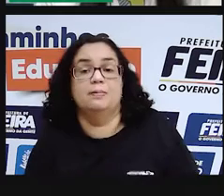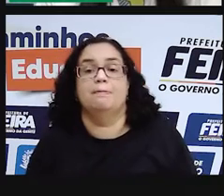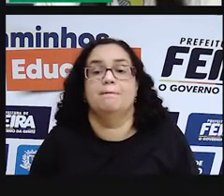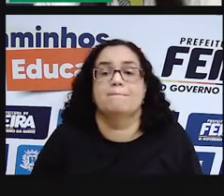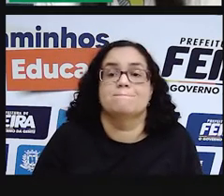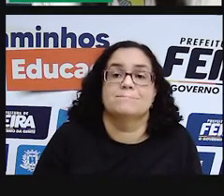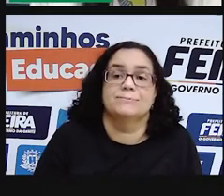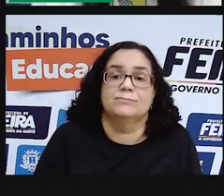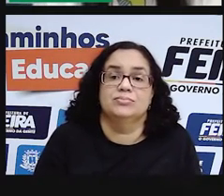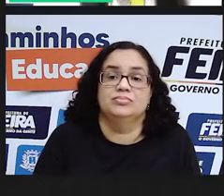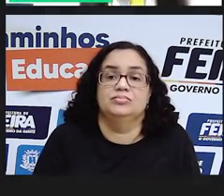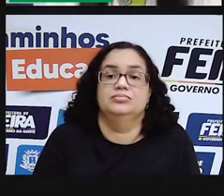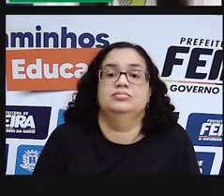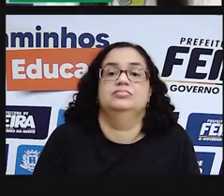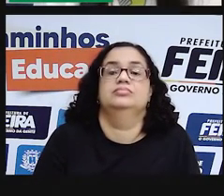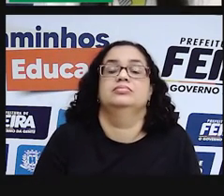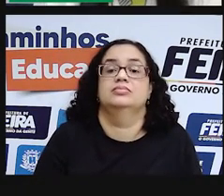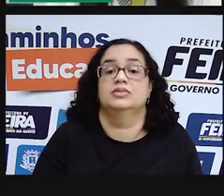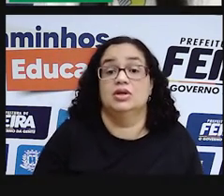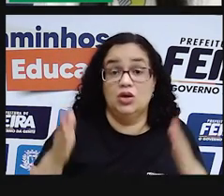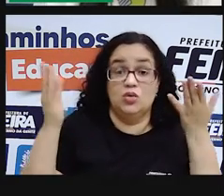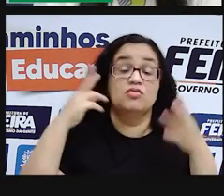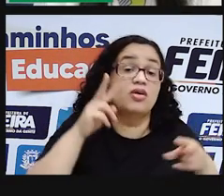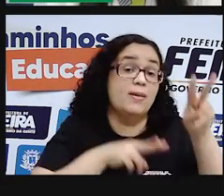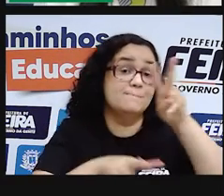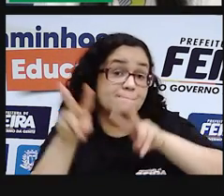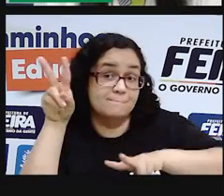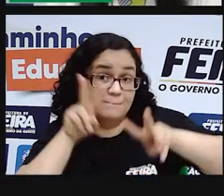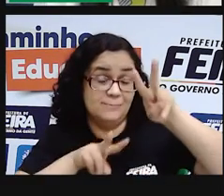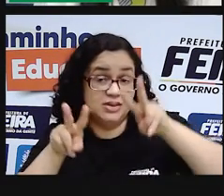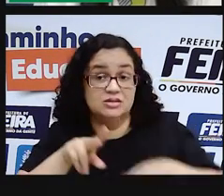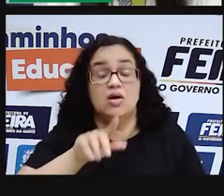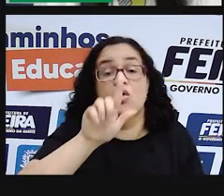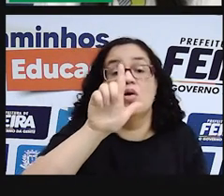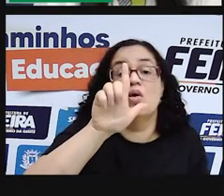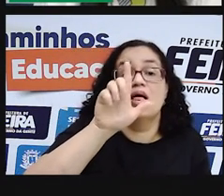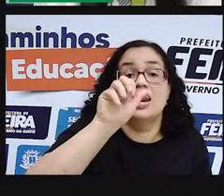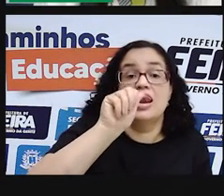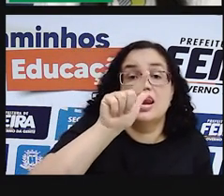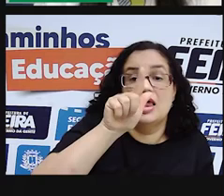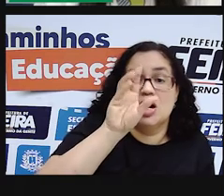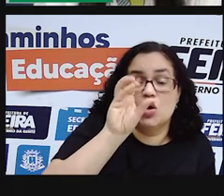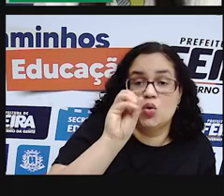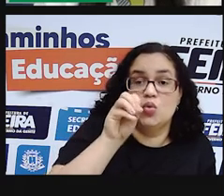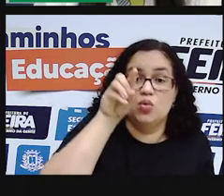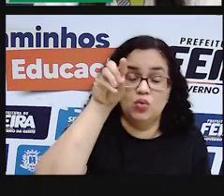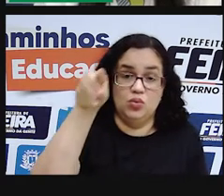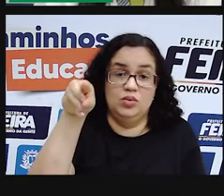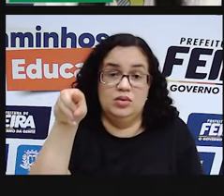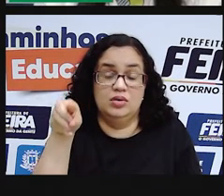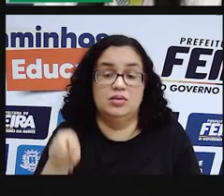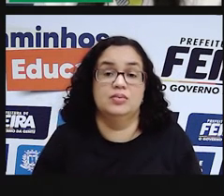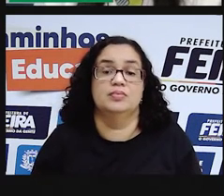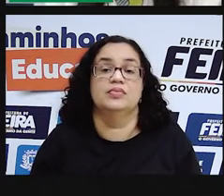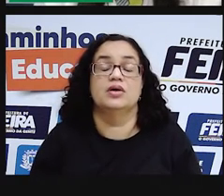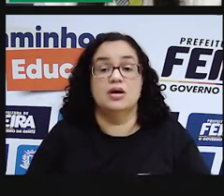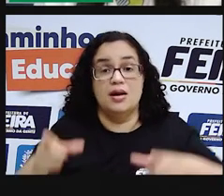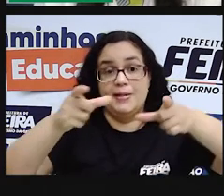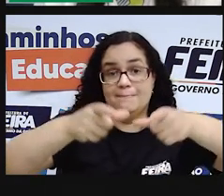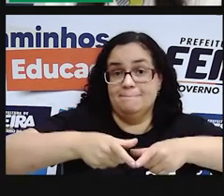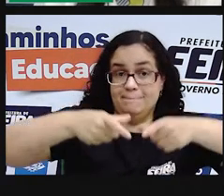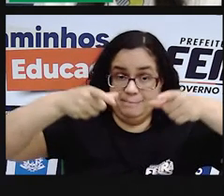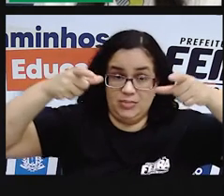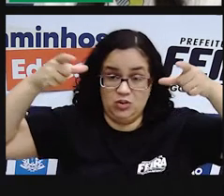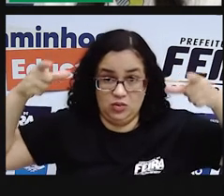maior. Agora a gente vai observar o lago. Aí o lago já tem uma extensão muito maior